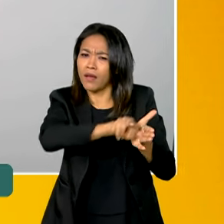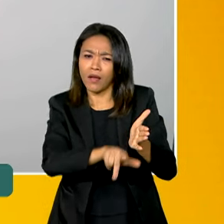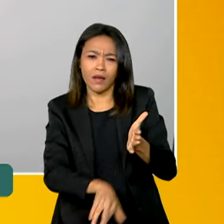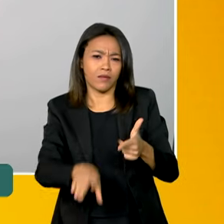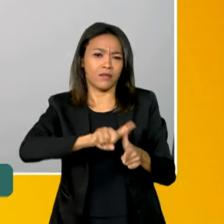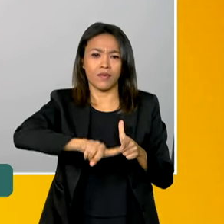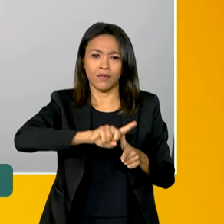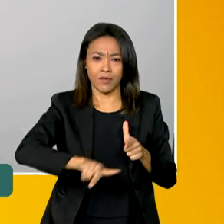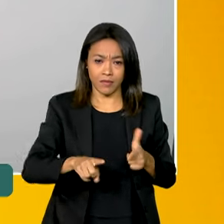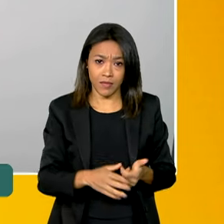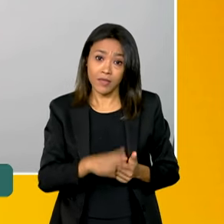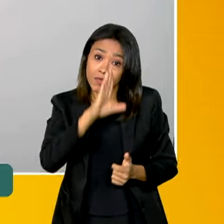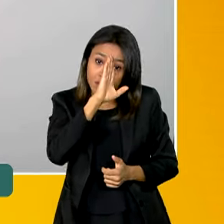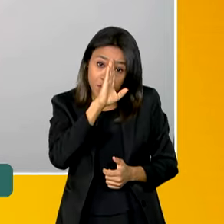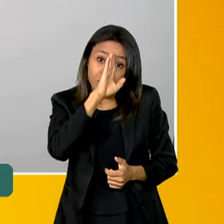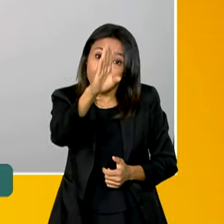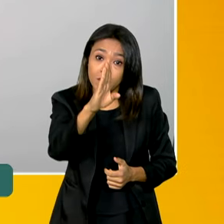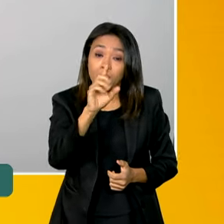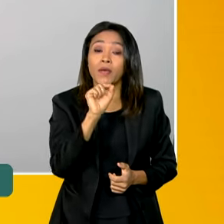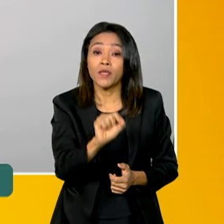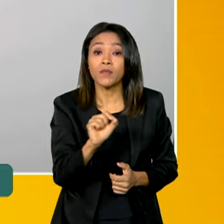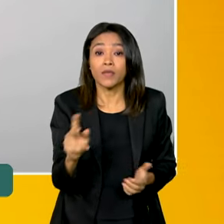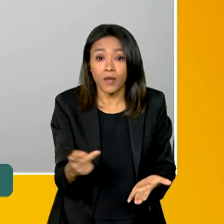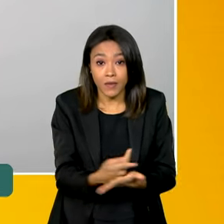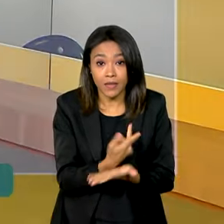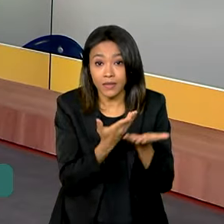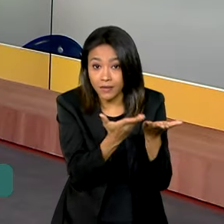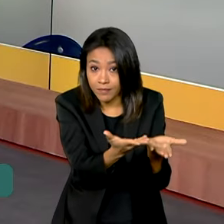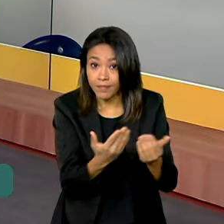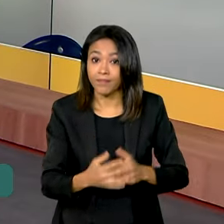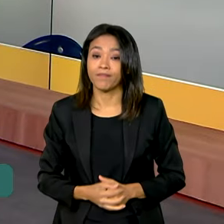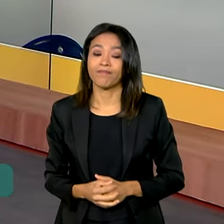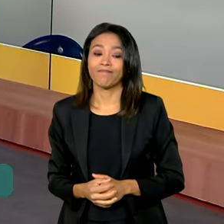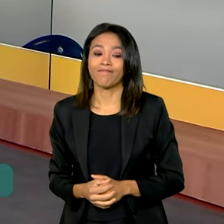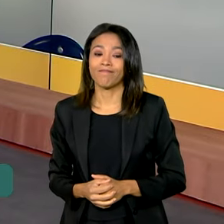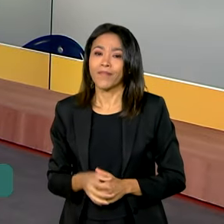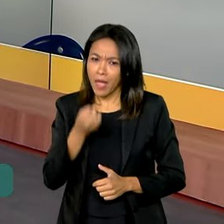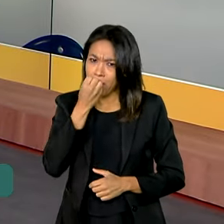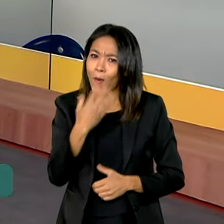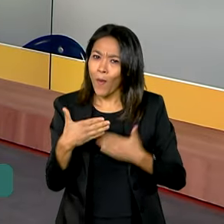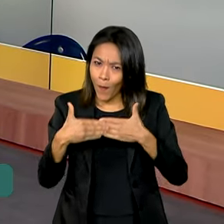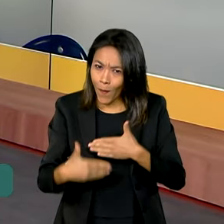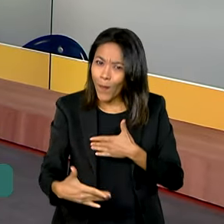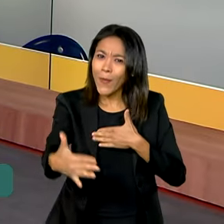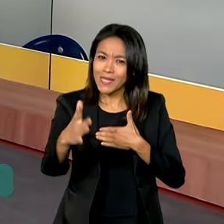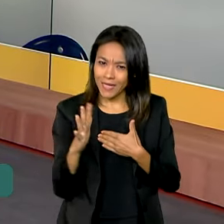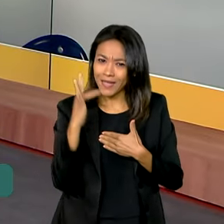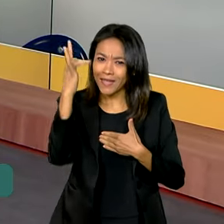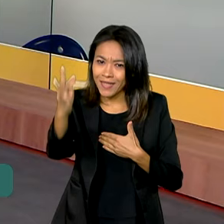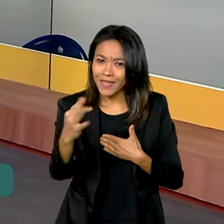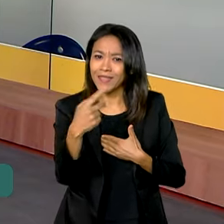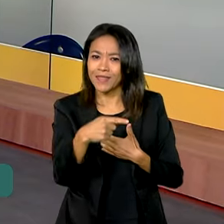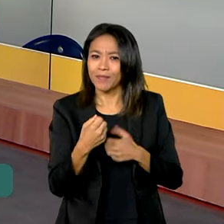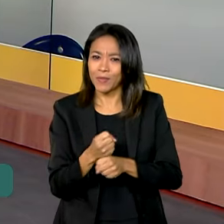principalmente do que desencadeou a SPIN. Tá certo. Então perspectivas boas aí para os próximos anos?